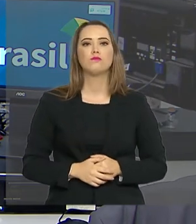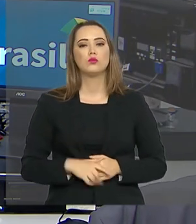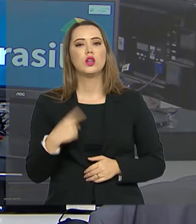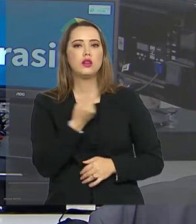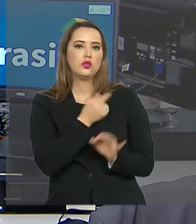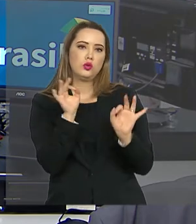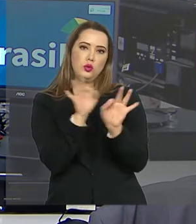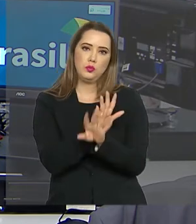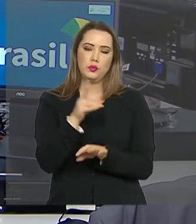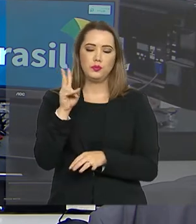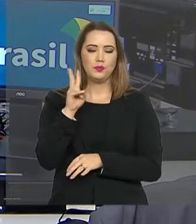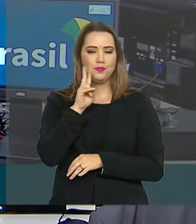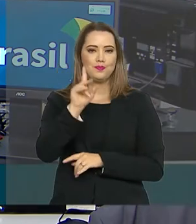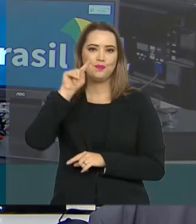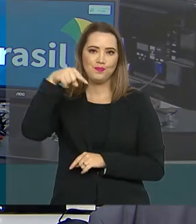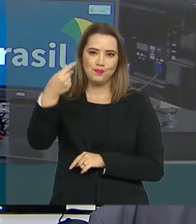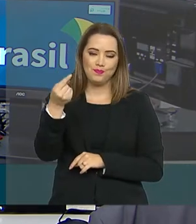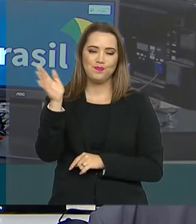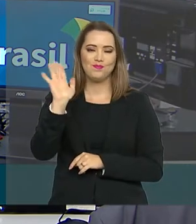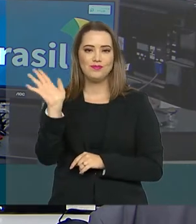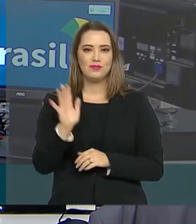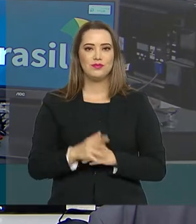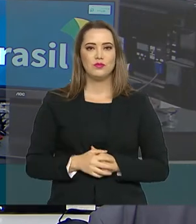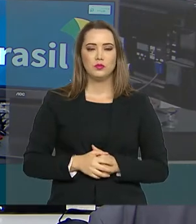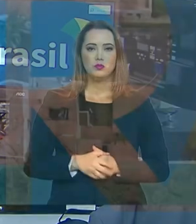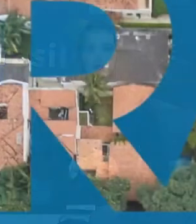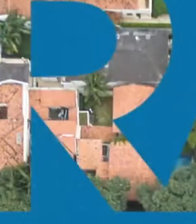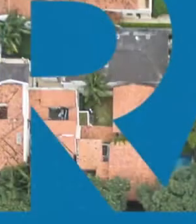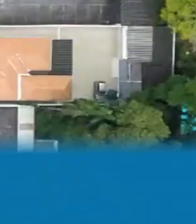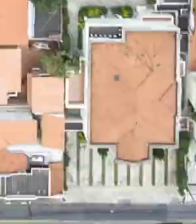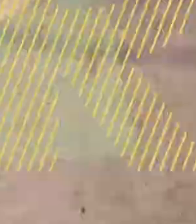A gente fica por aqui. Nos vemos na próxima edição. Até lá!